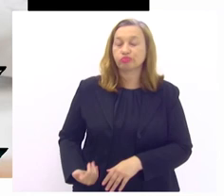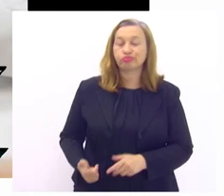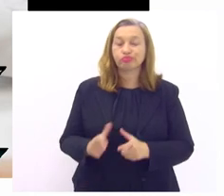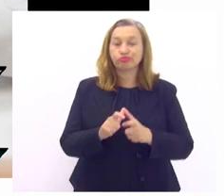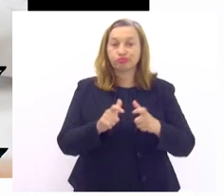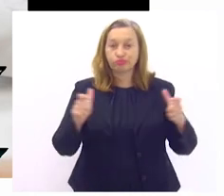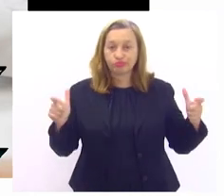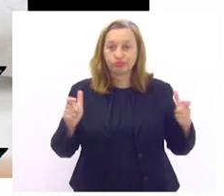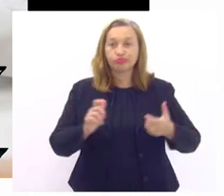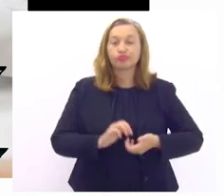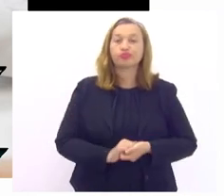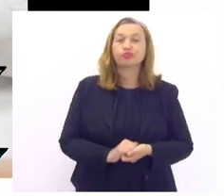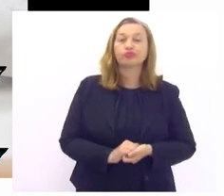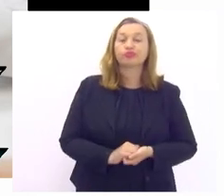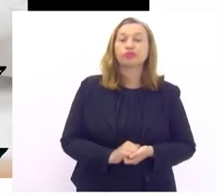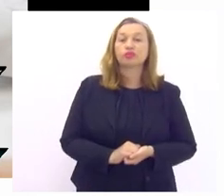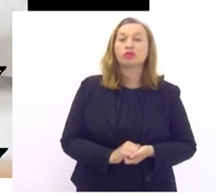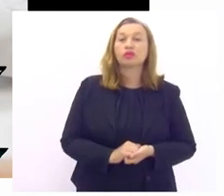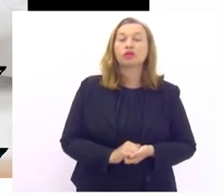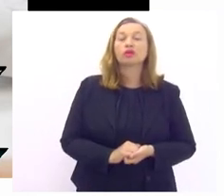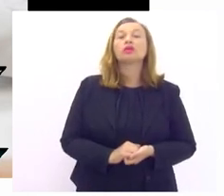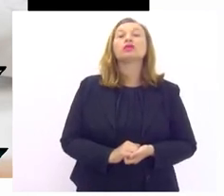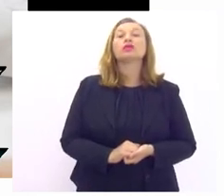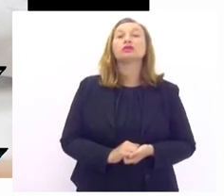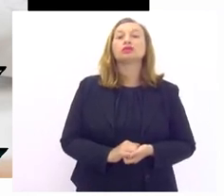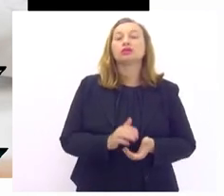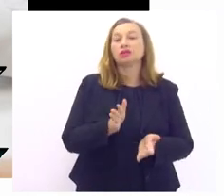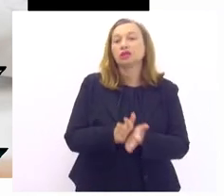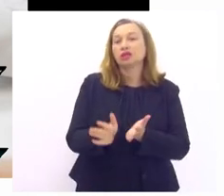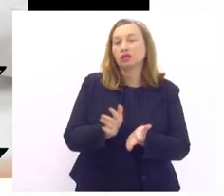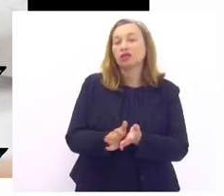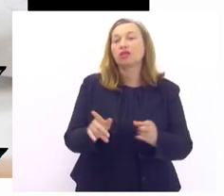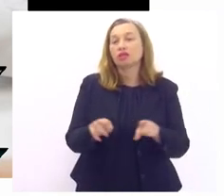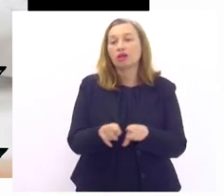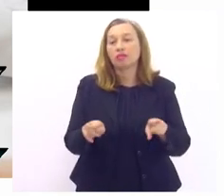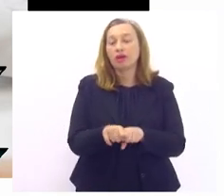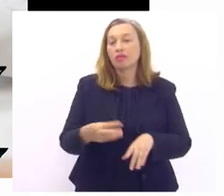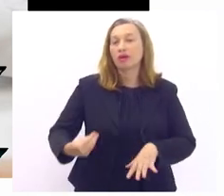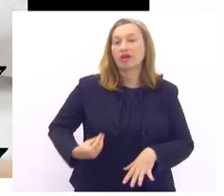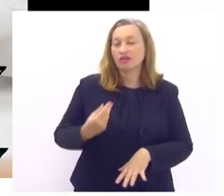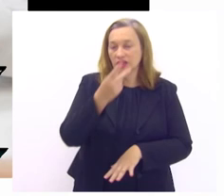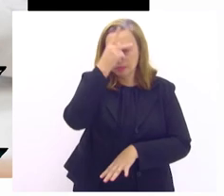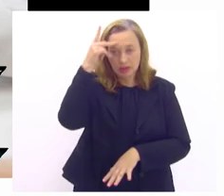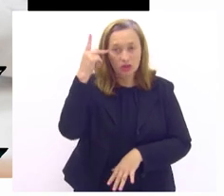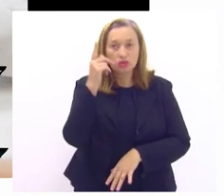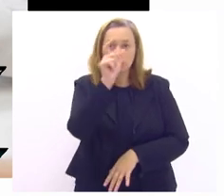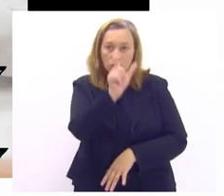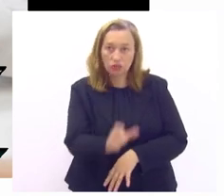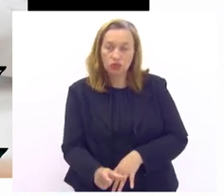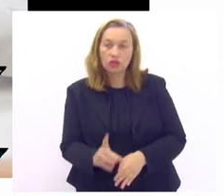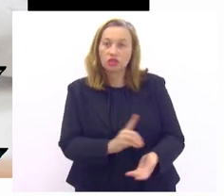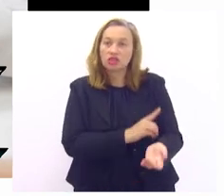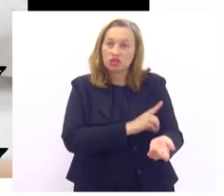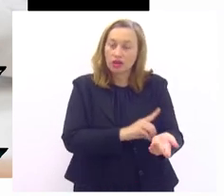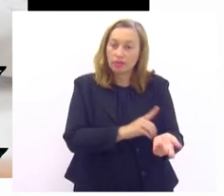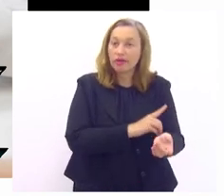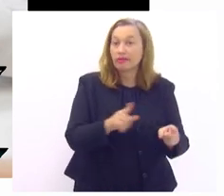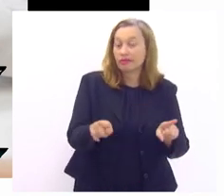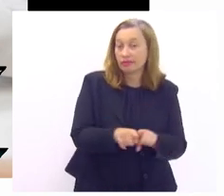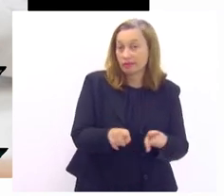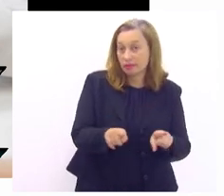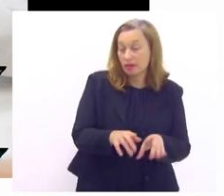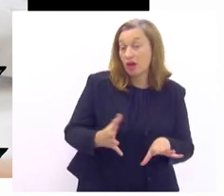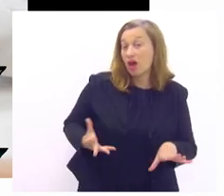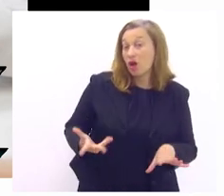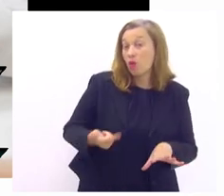e é imenso esse custo também para a vida da pessoa portadora de diabetes né porque a qualidade de